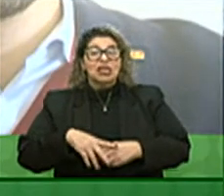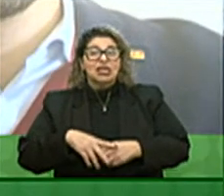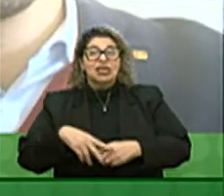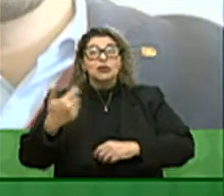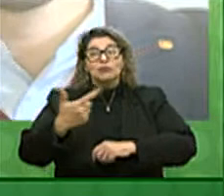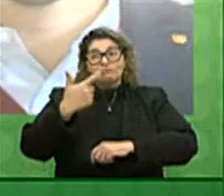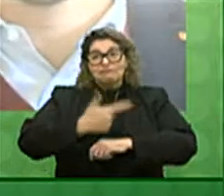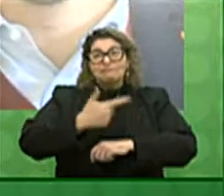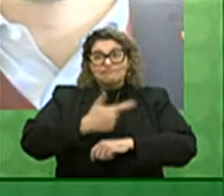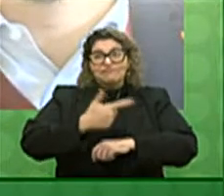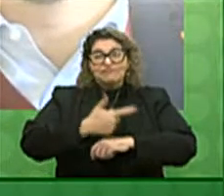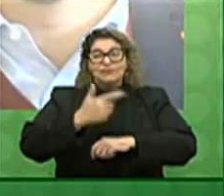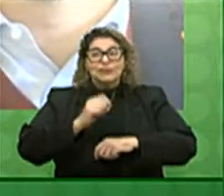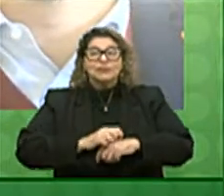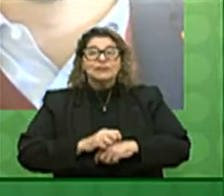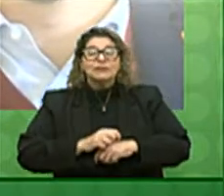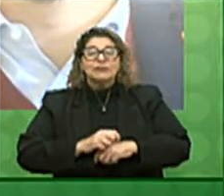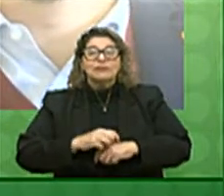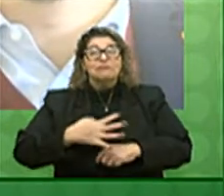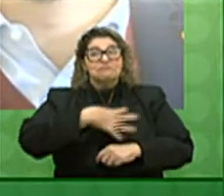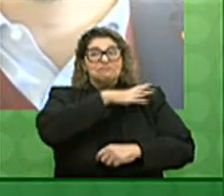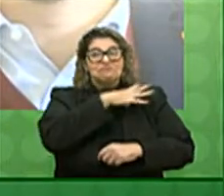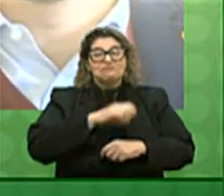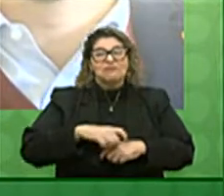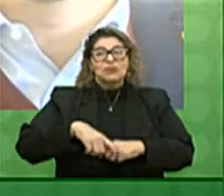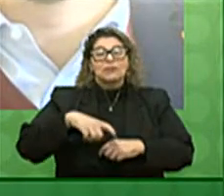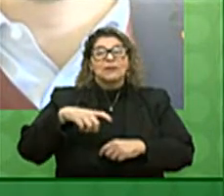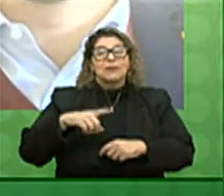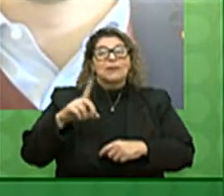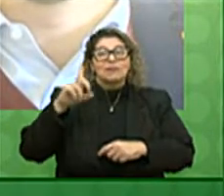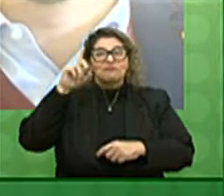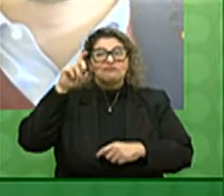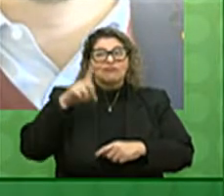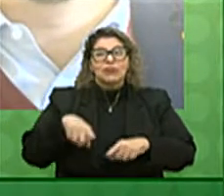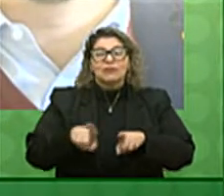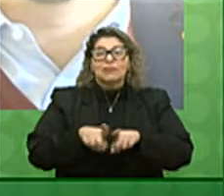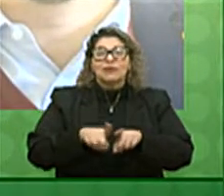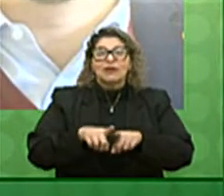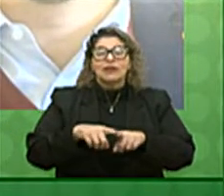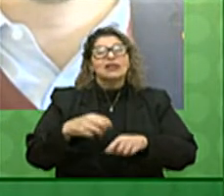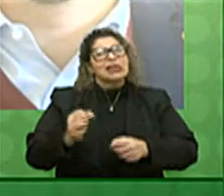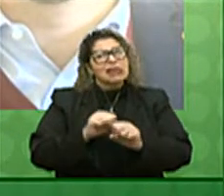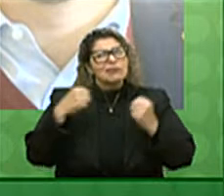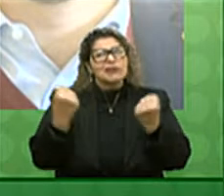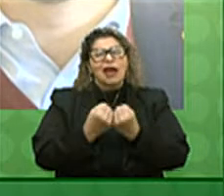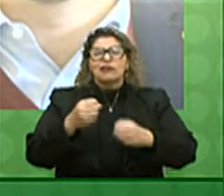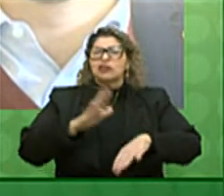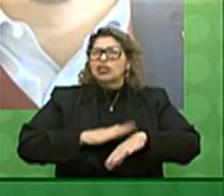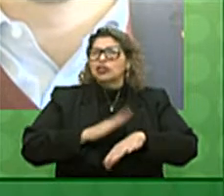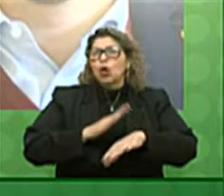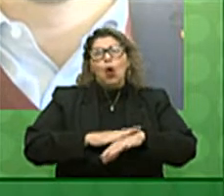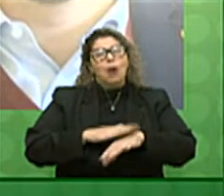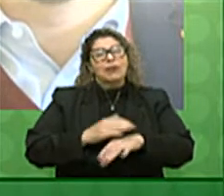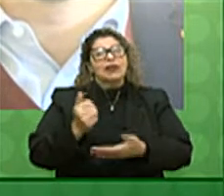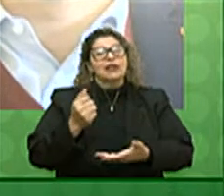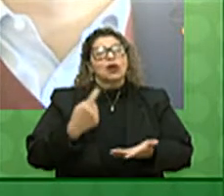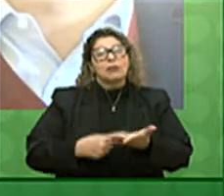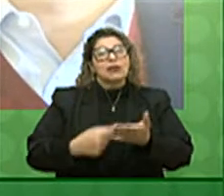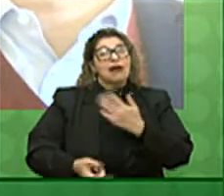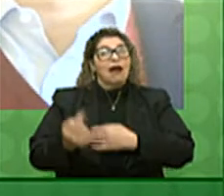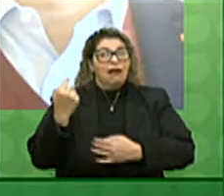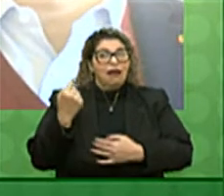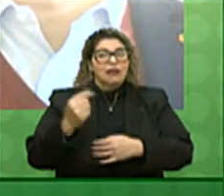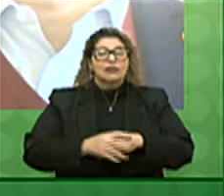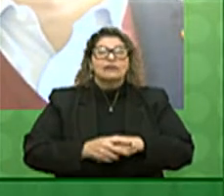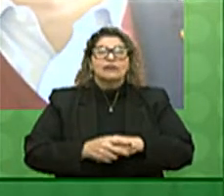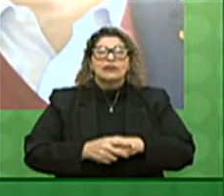conosco nesse seminário, que já havia sido programado há algum tempo. Nós queremos destacar, general Mourão, o